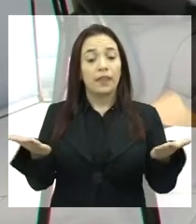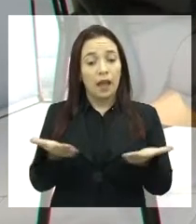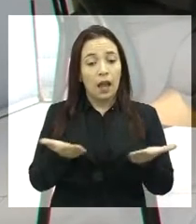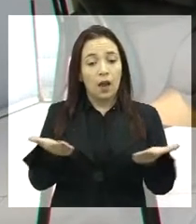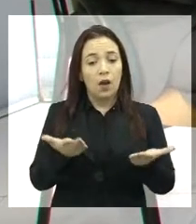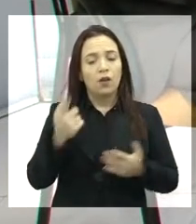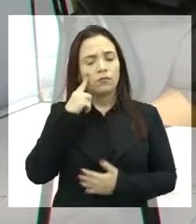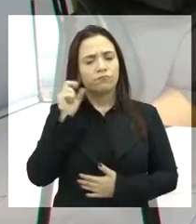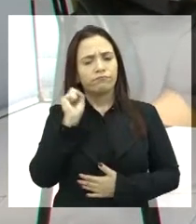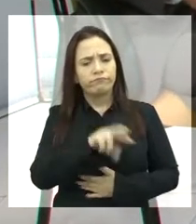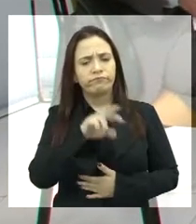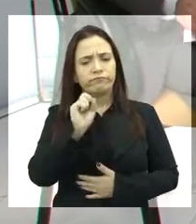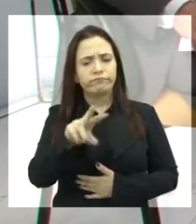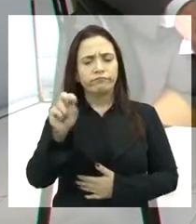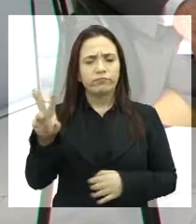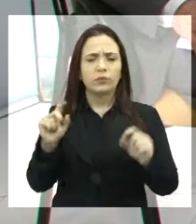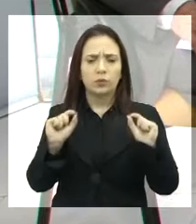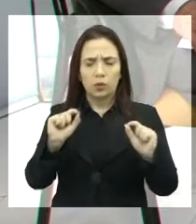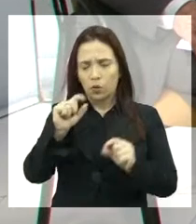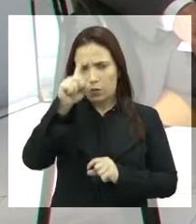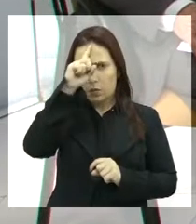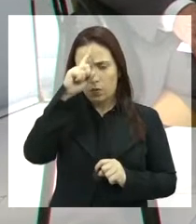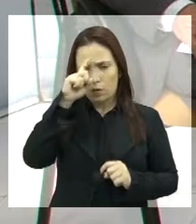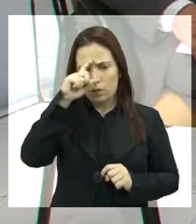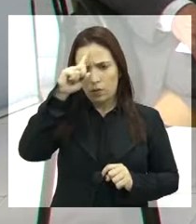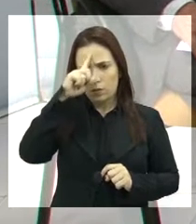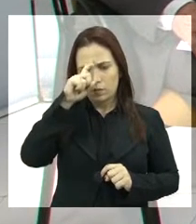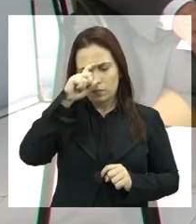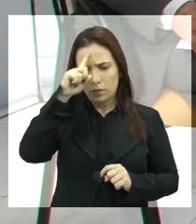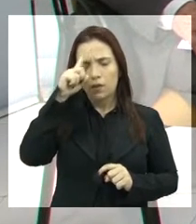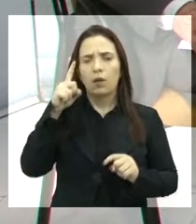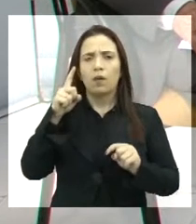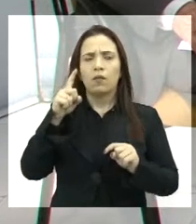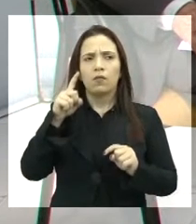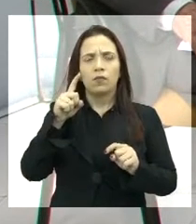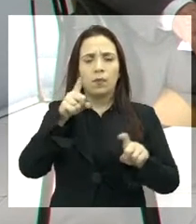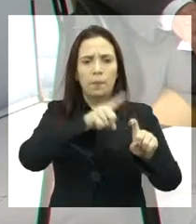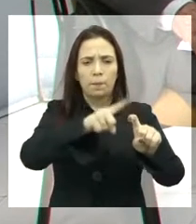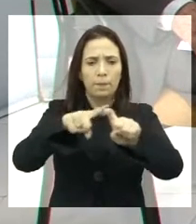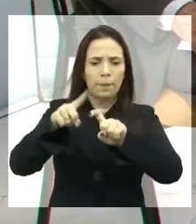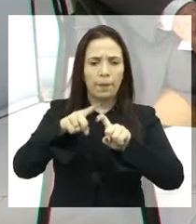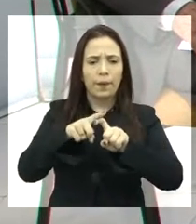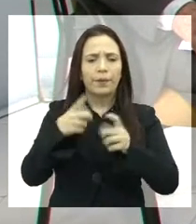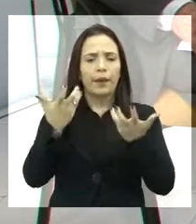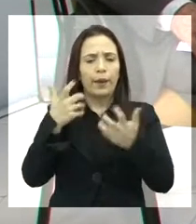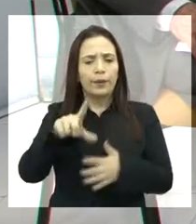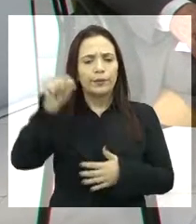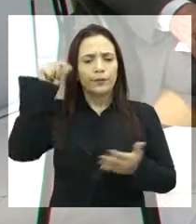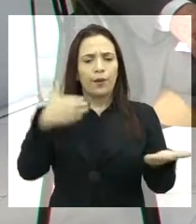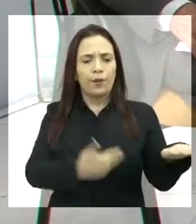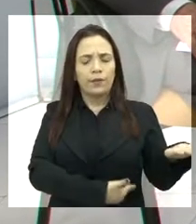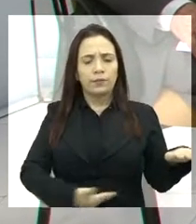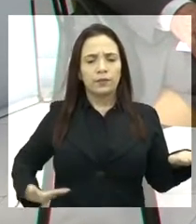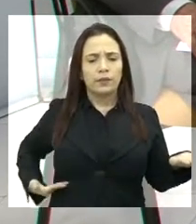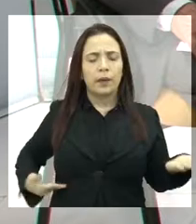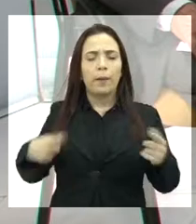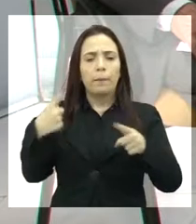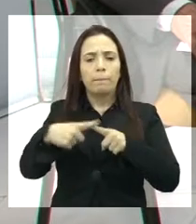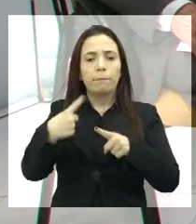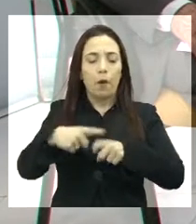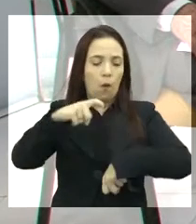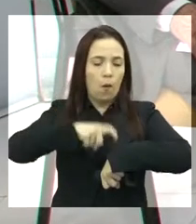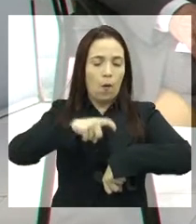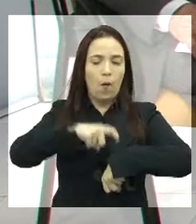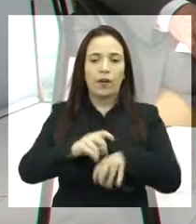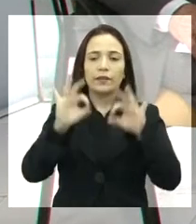comum a gente ouvir assim, dizer que nos hospitais, os médicos também preferem a cesariana porque ela tem uma hora